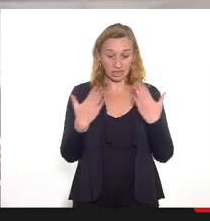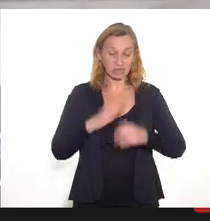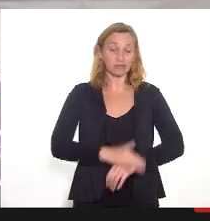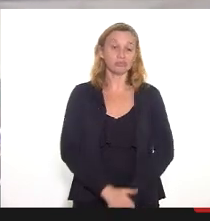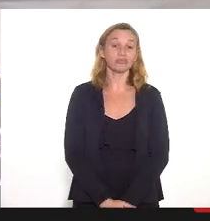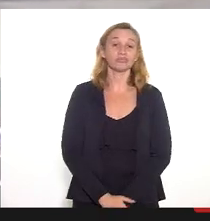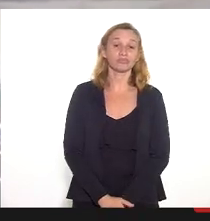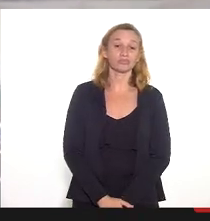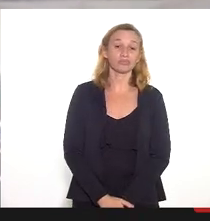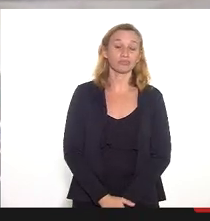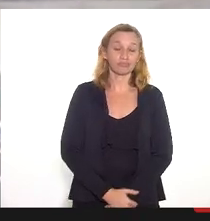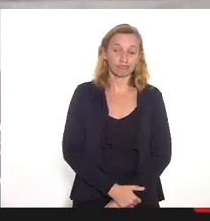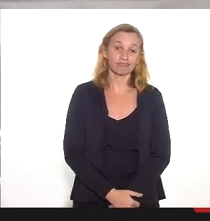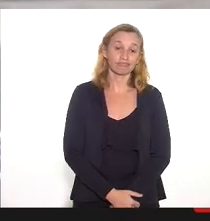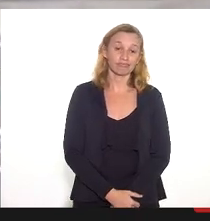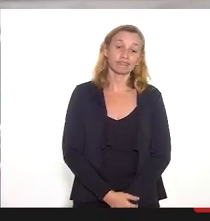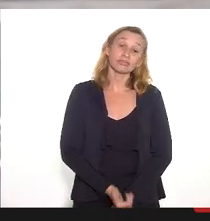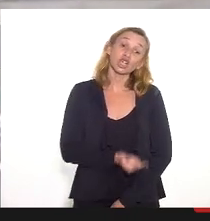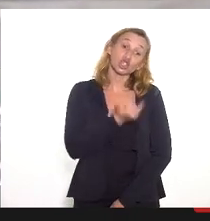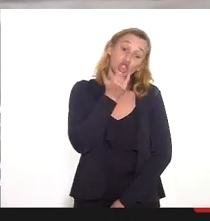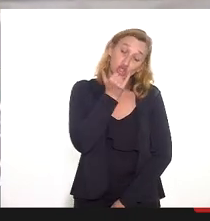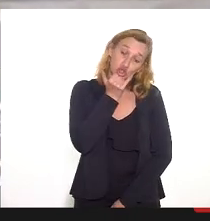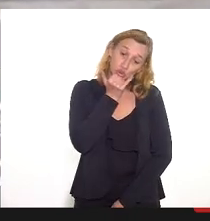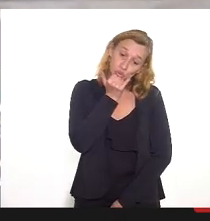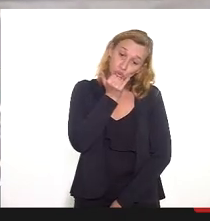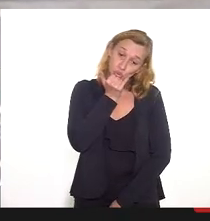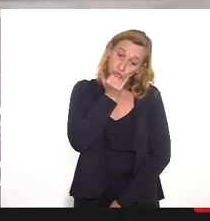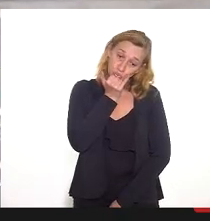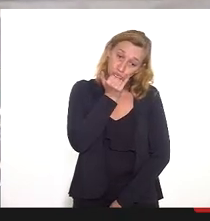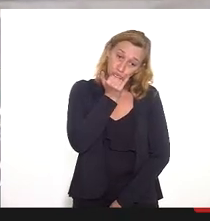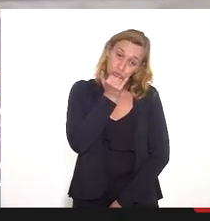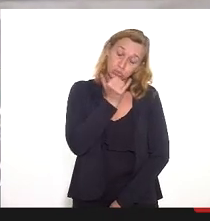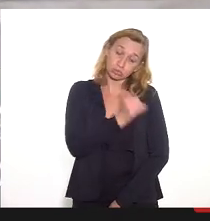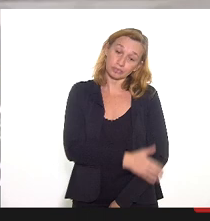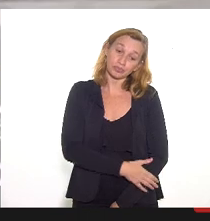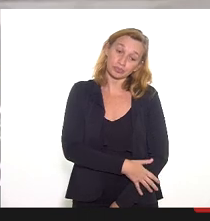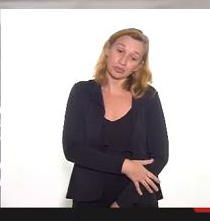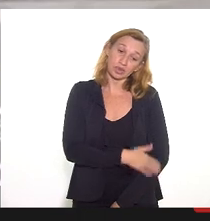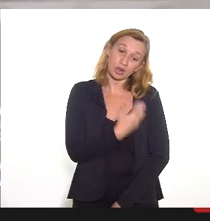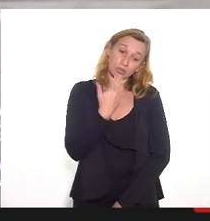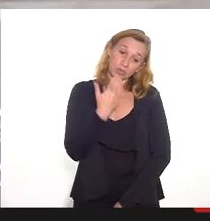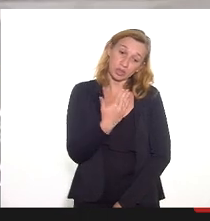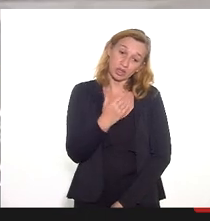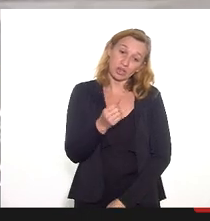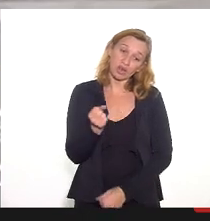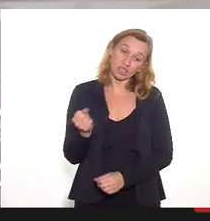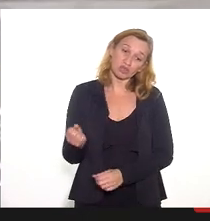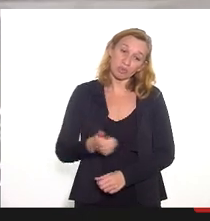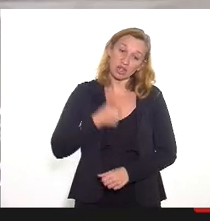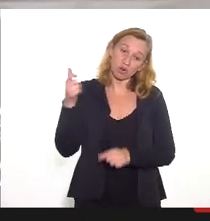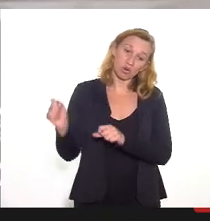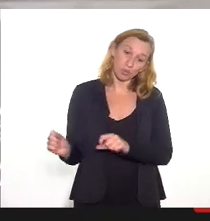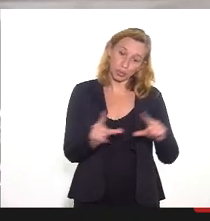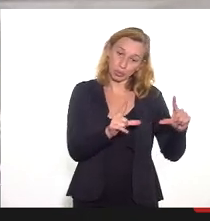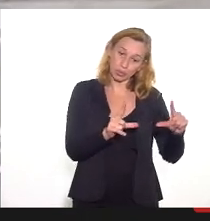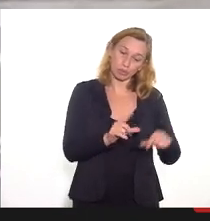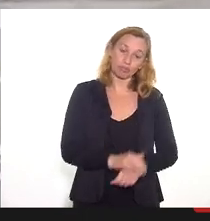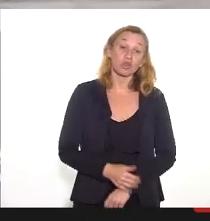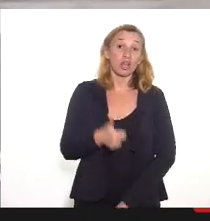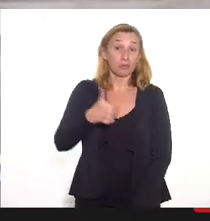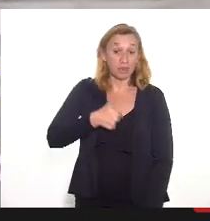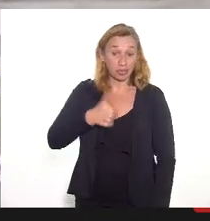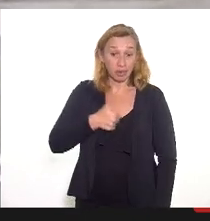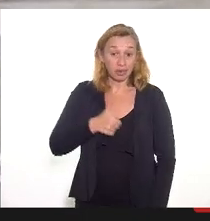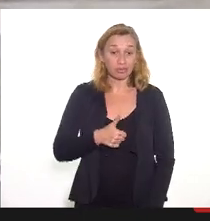pouco... Talvez, desculpa, acho que eu fiz a indicação equivocada e talvez fosse bom ficar a tela. Bom, em primeiro lugar,